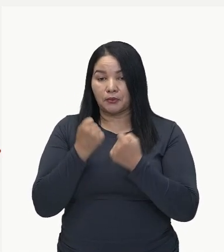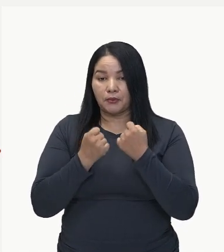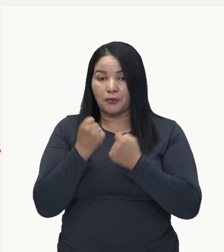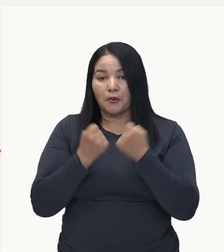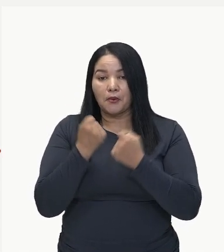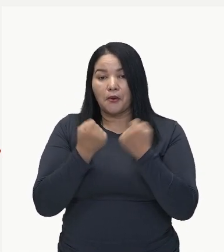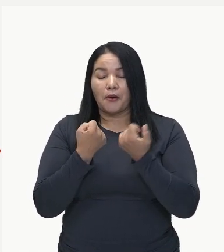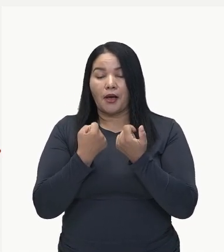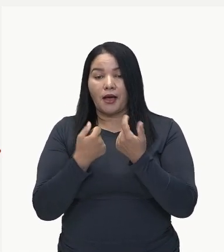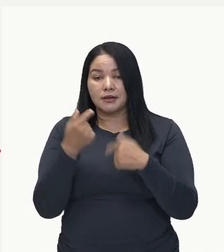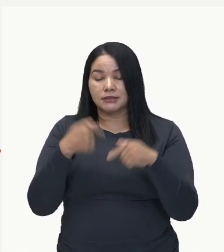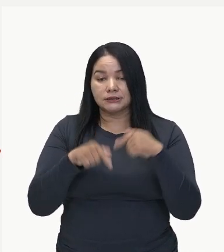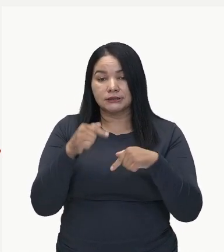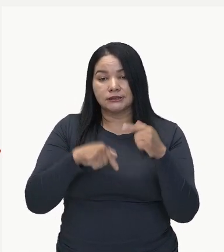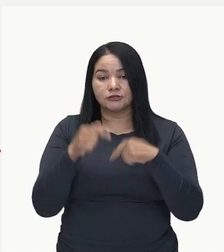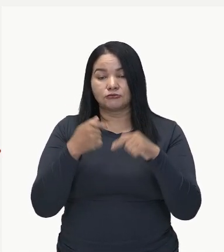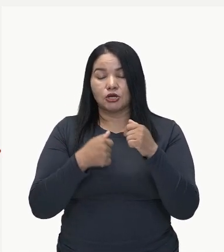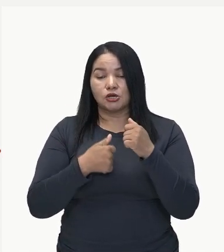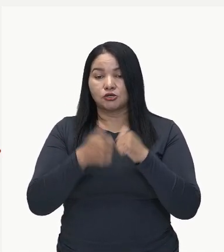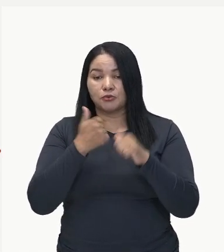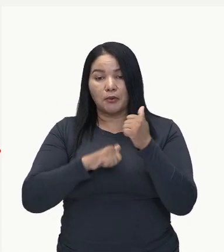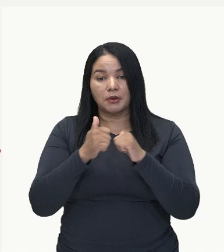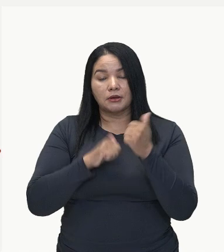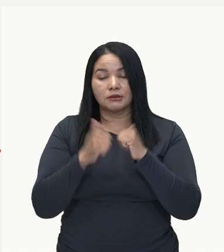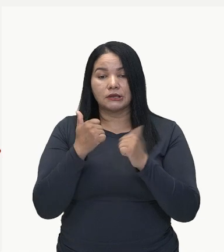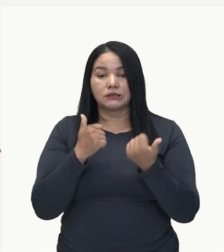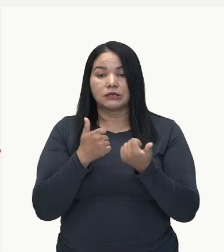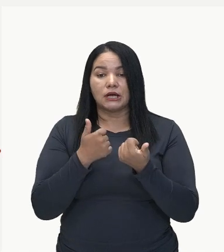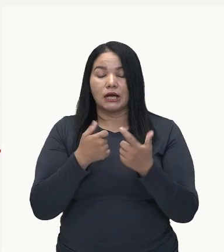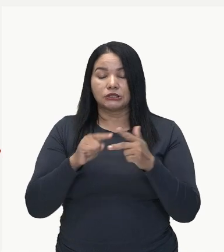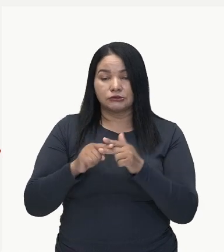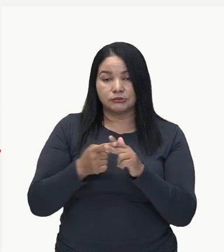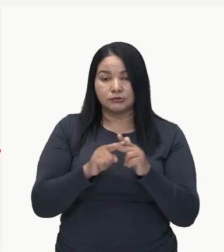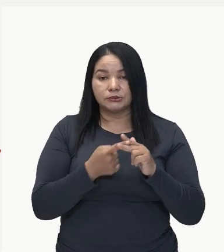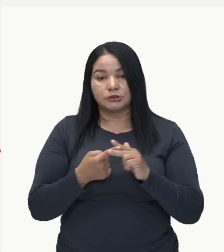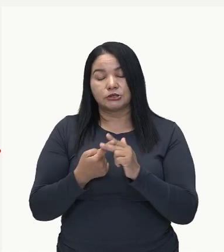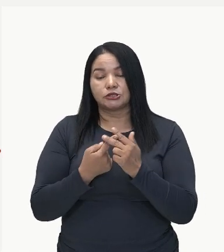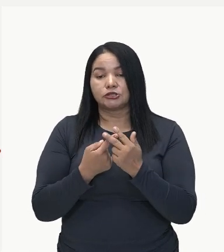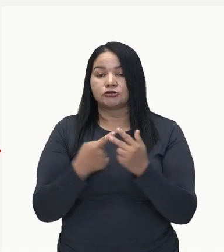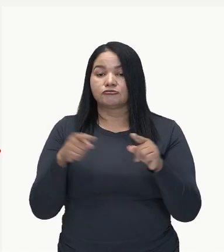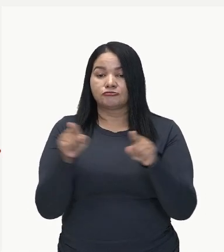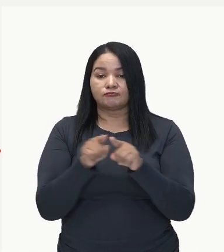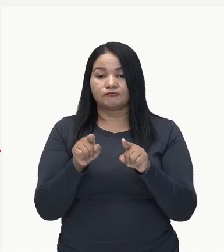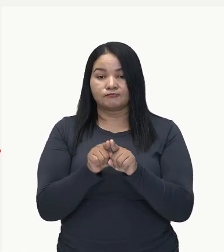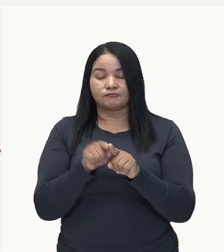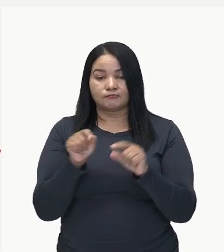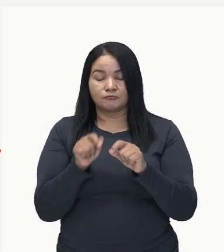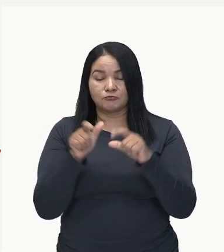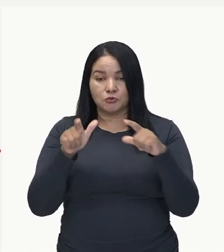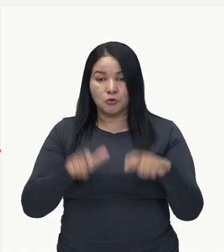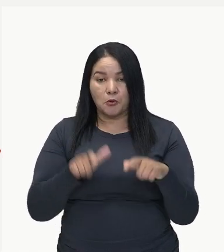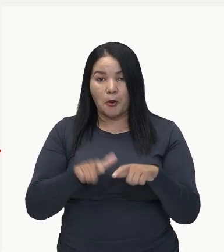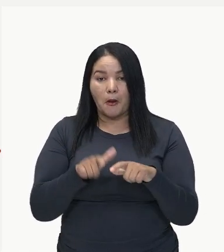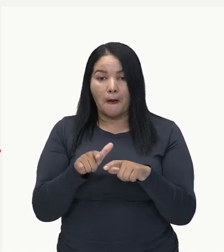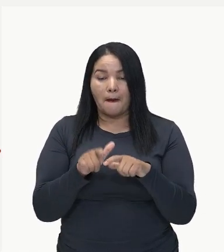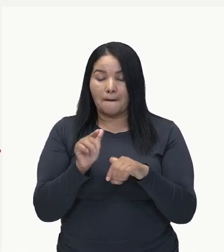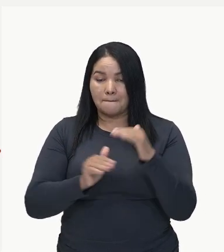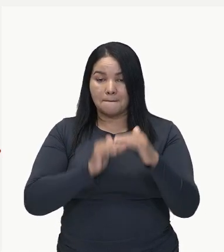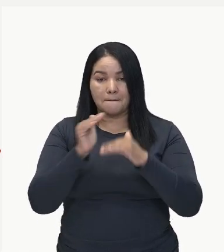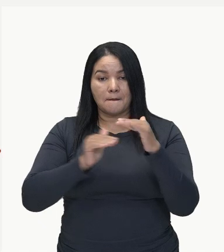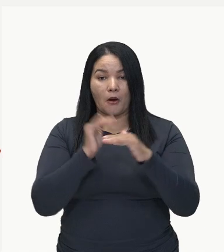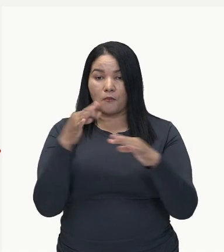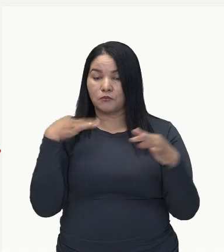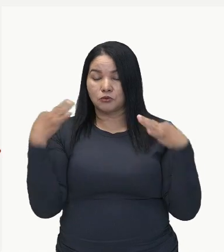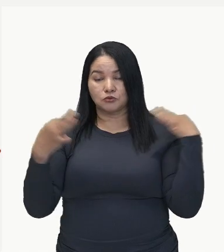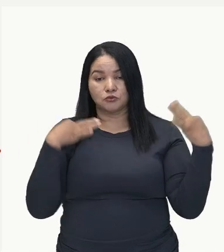química, a de bebidas, a de mecânica e também é um local onde se desenvolve o turismo